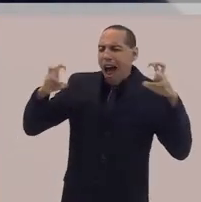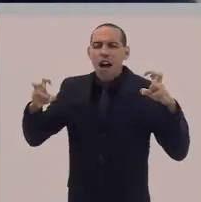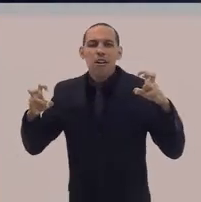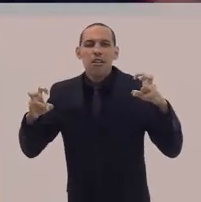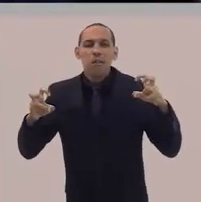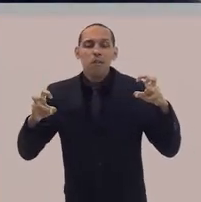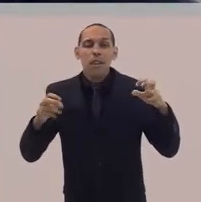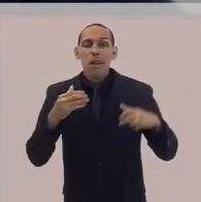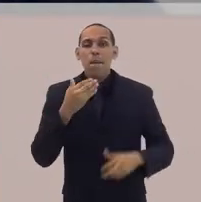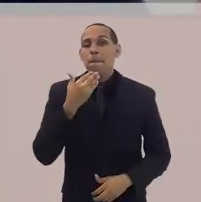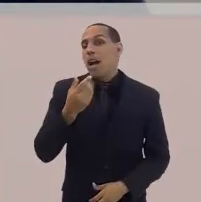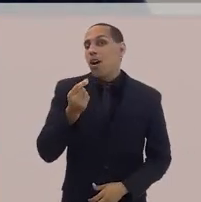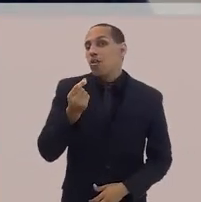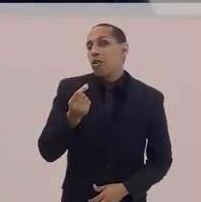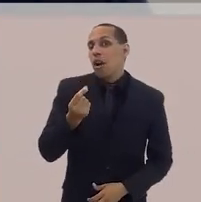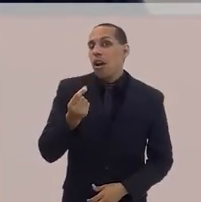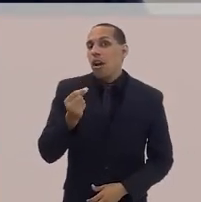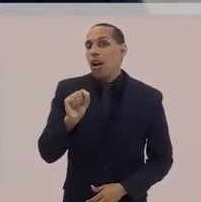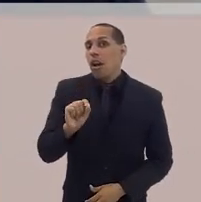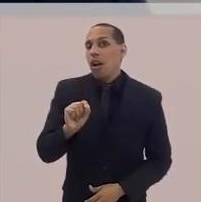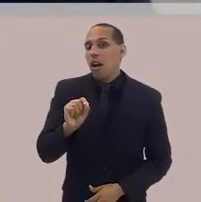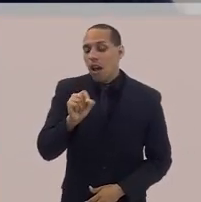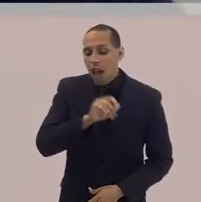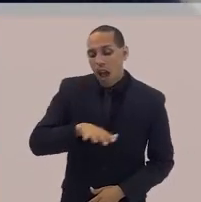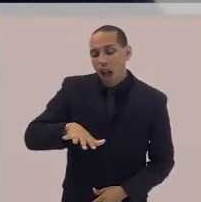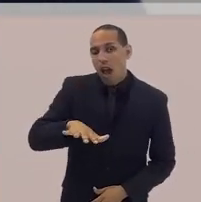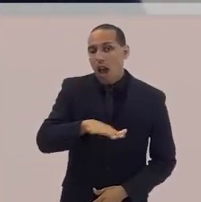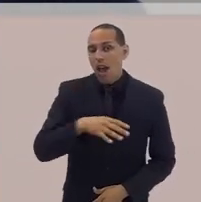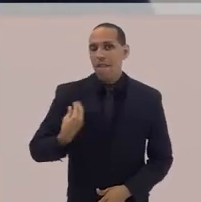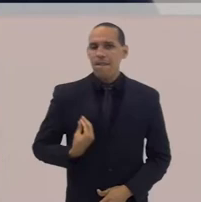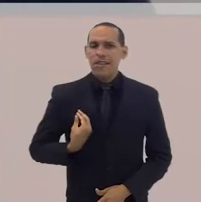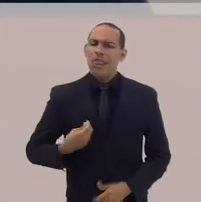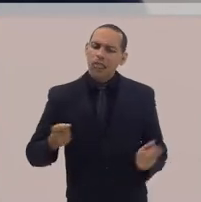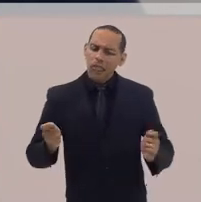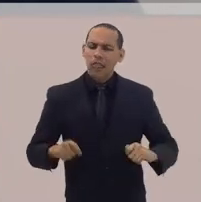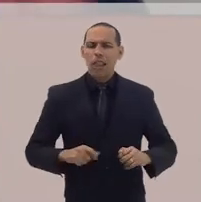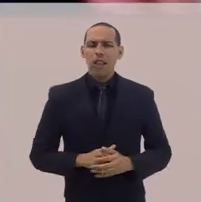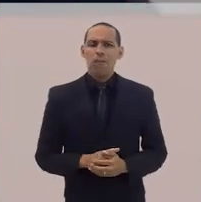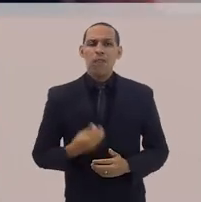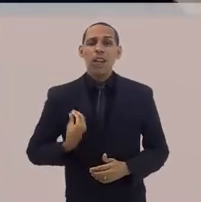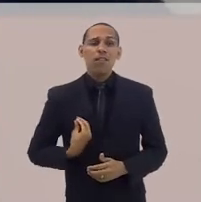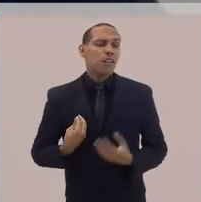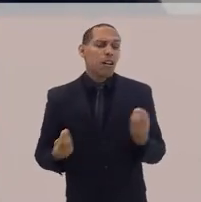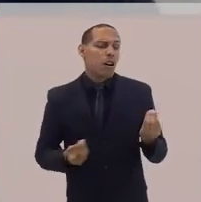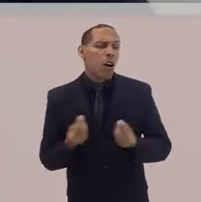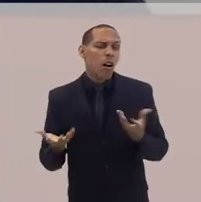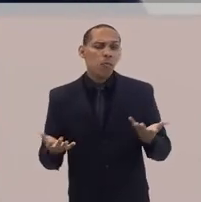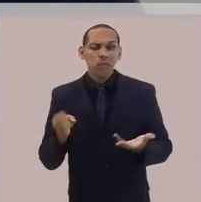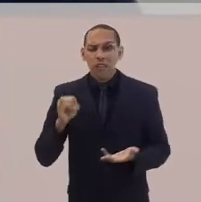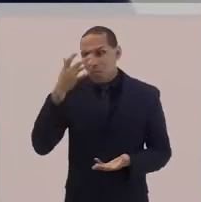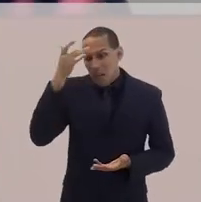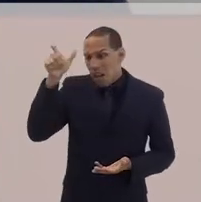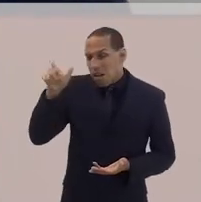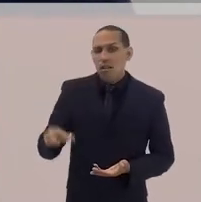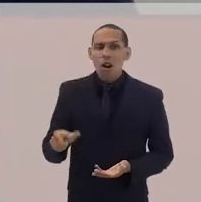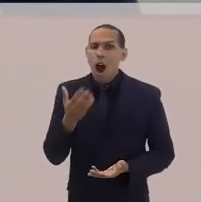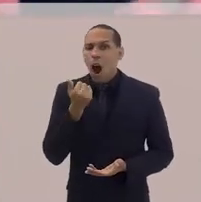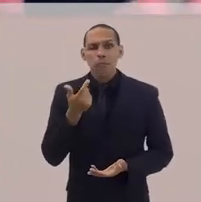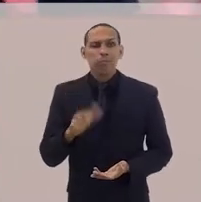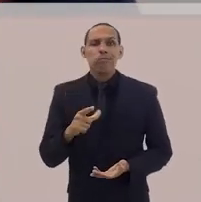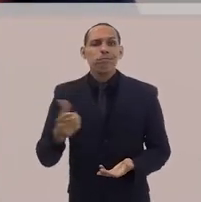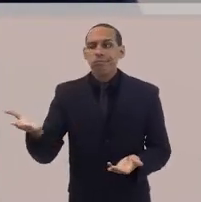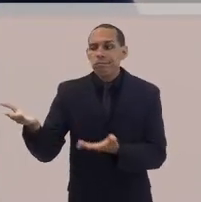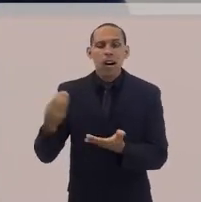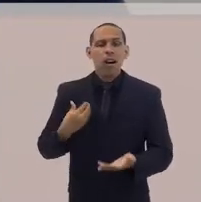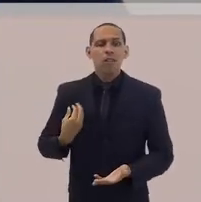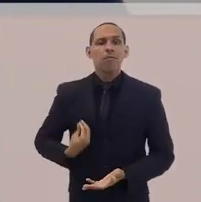grito e pede um ambiente em que a vida possa se realizar. Como a vida vai se realizar se a pessoa não tem uma